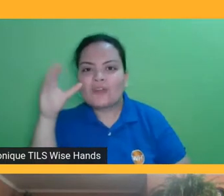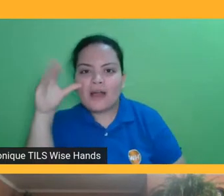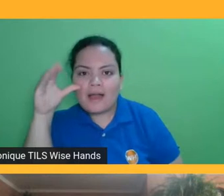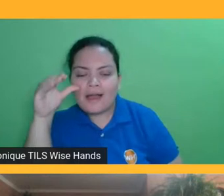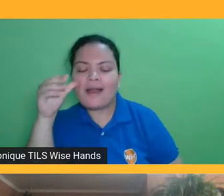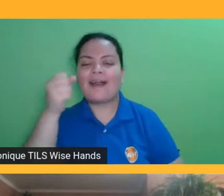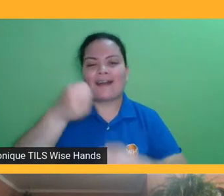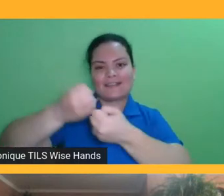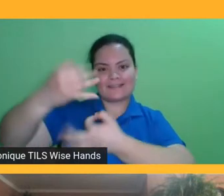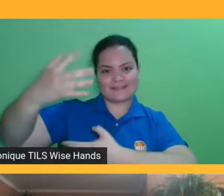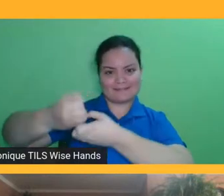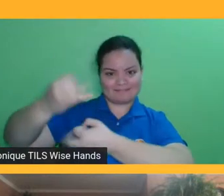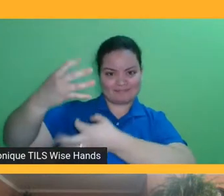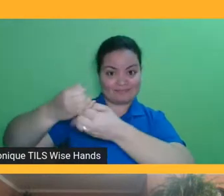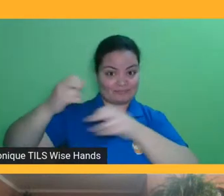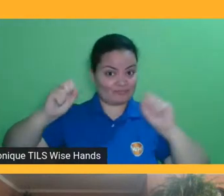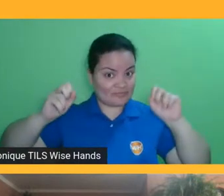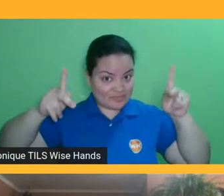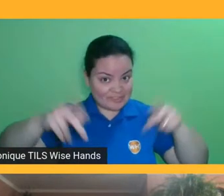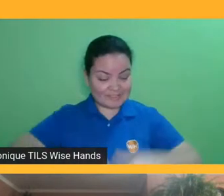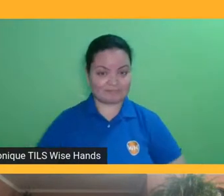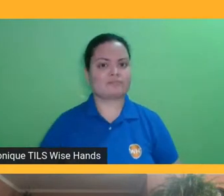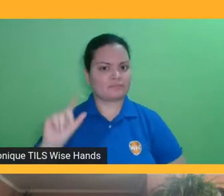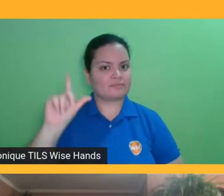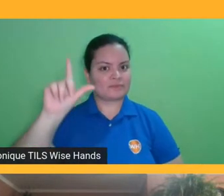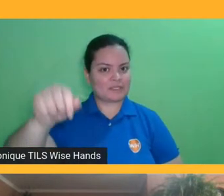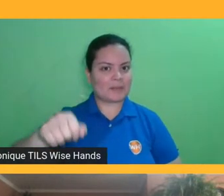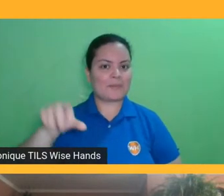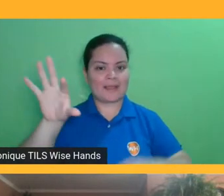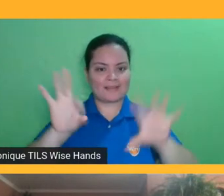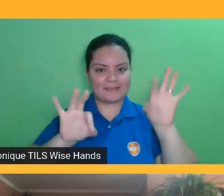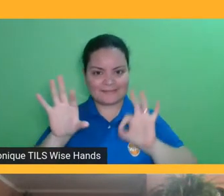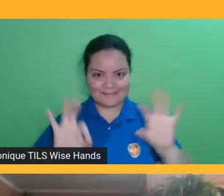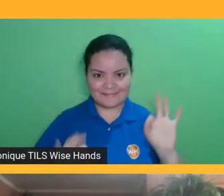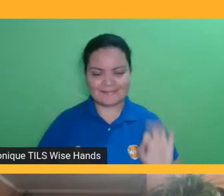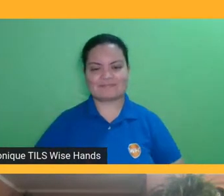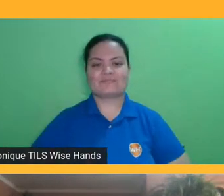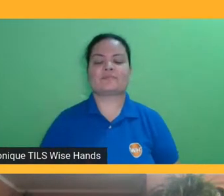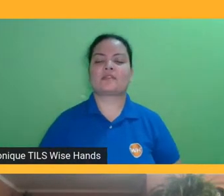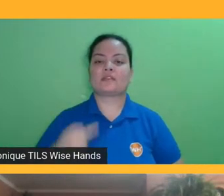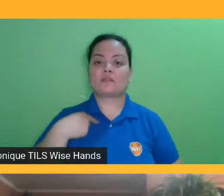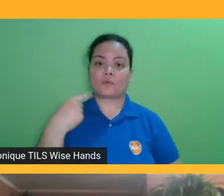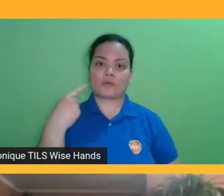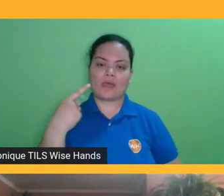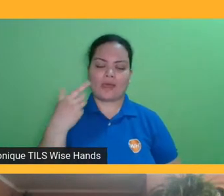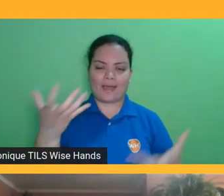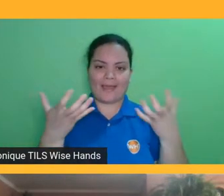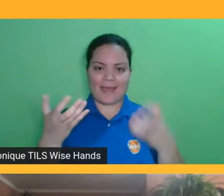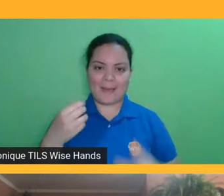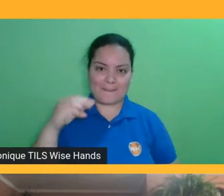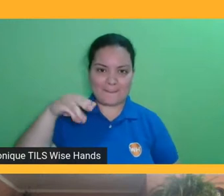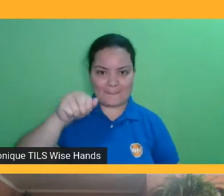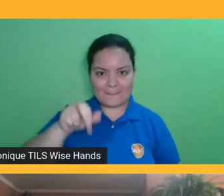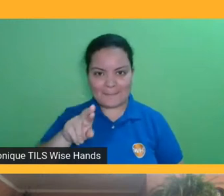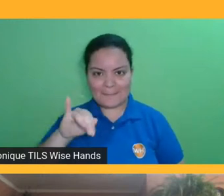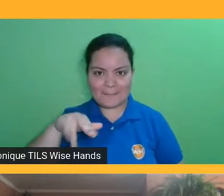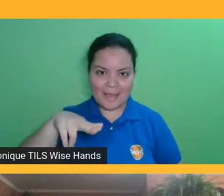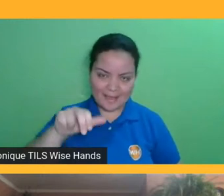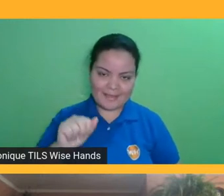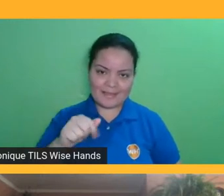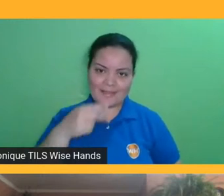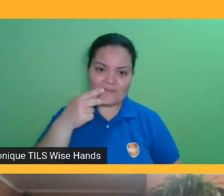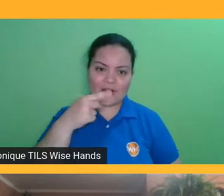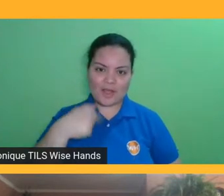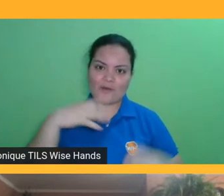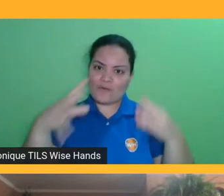fazer pros convidados. Eu queria até pegar esse finalzinho da fala da Marina e já lançar uma